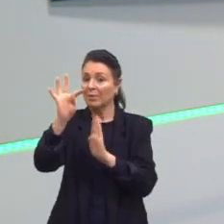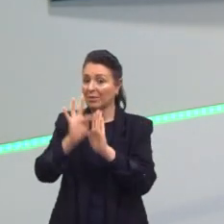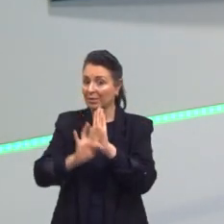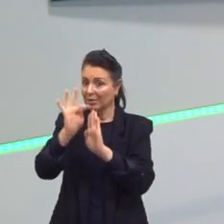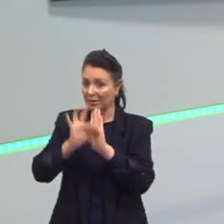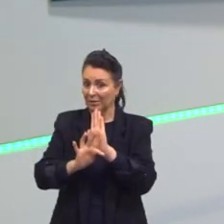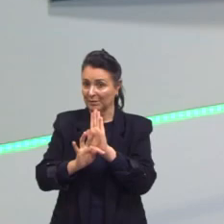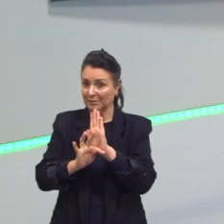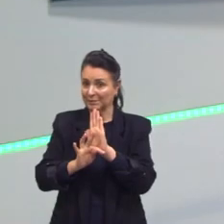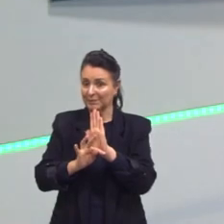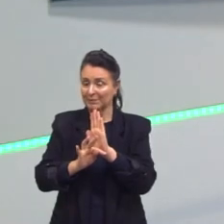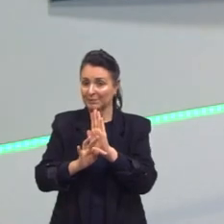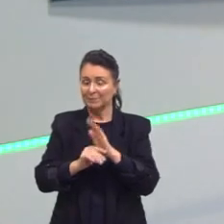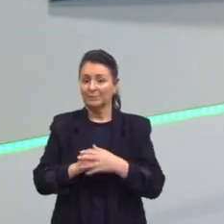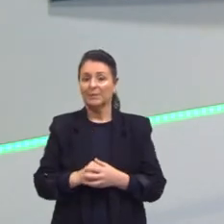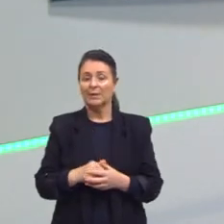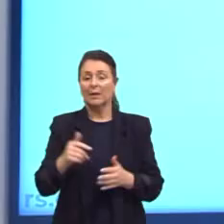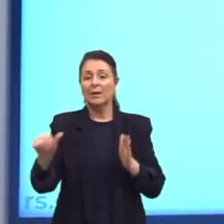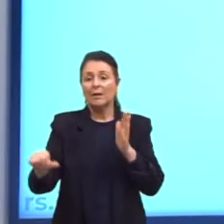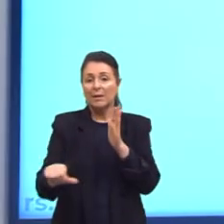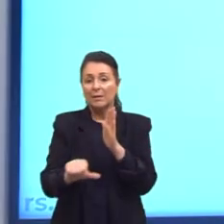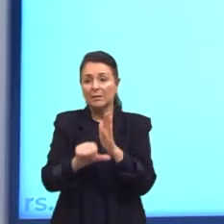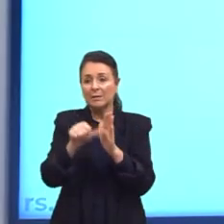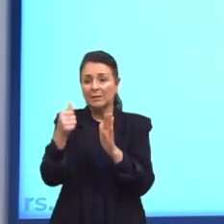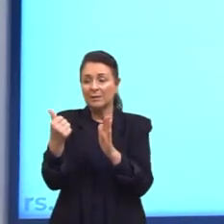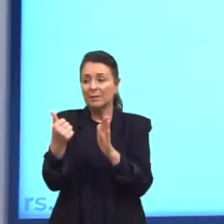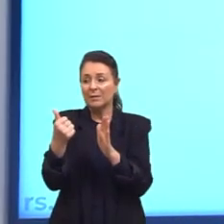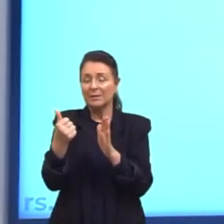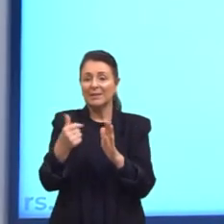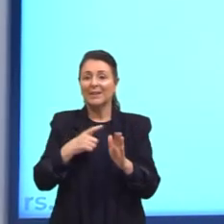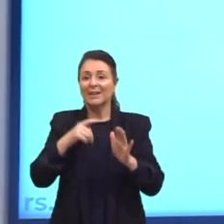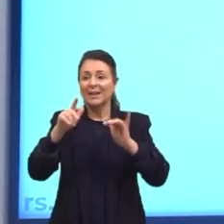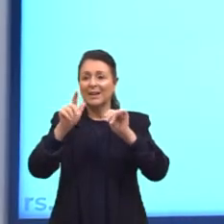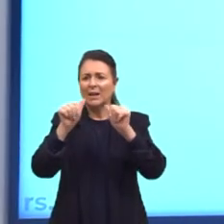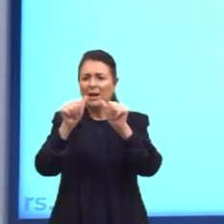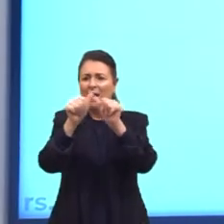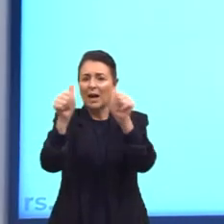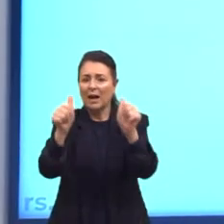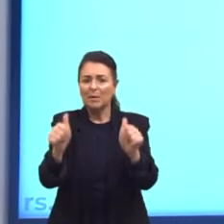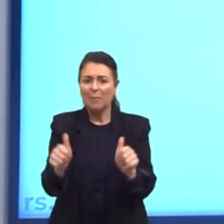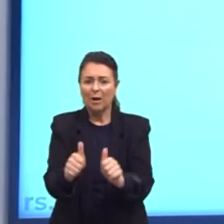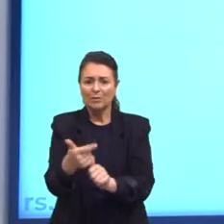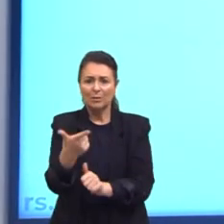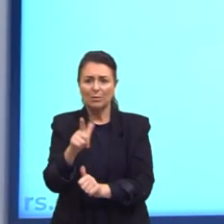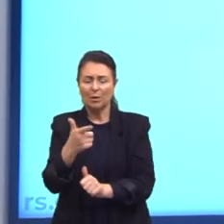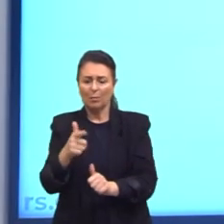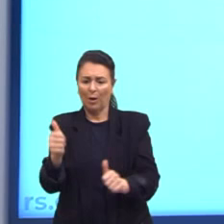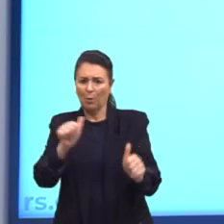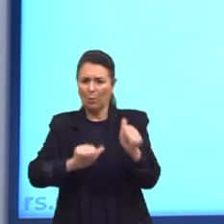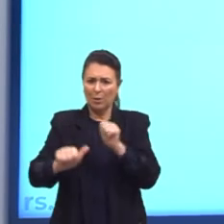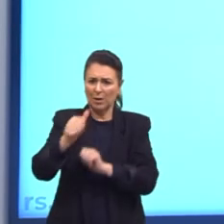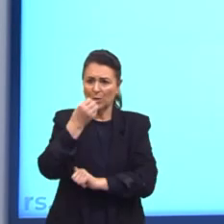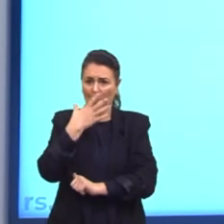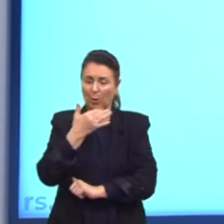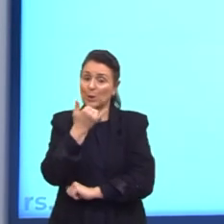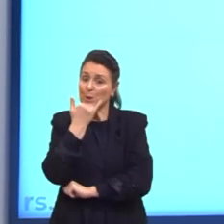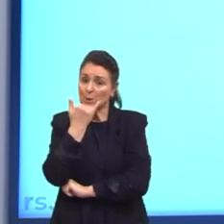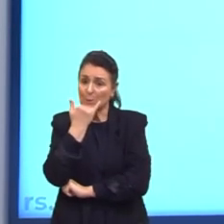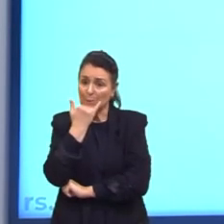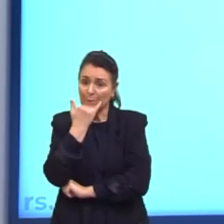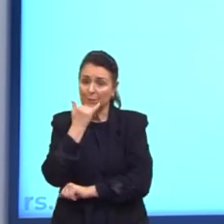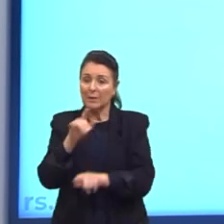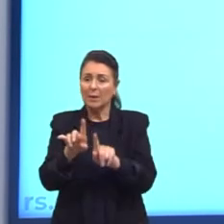para as questões. A primeira, a imagem eu não consegui numa qualidade muito boa, peço desculpas a vocês.